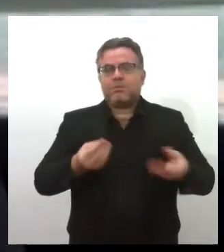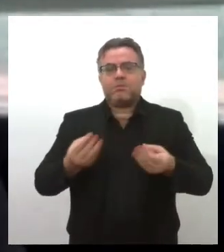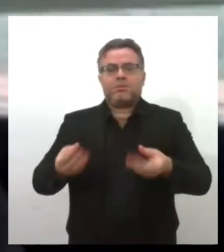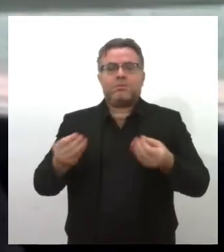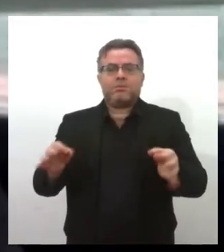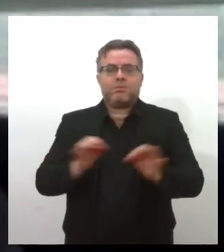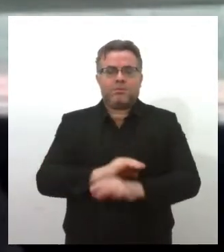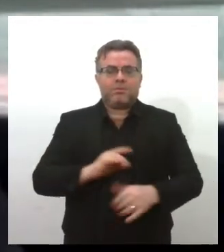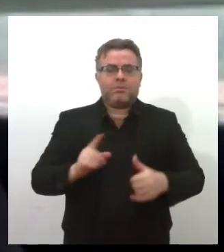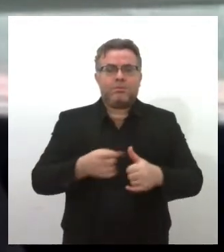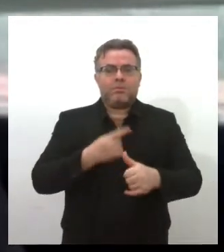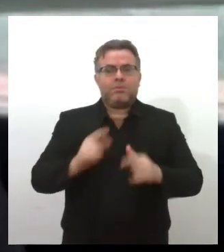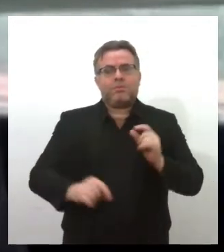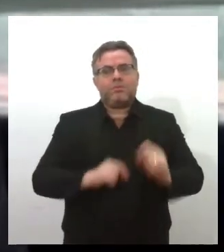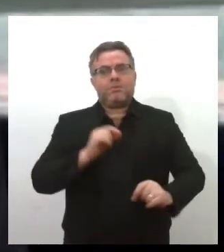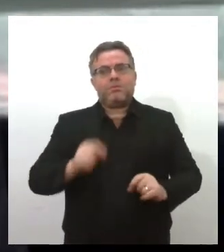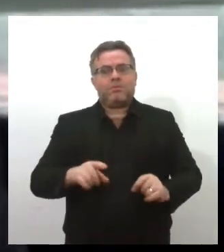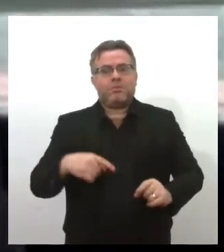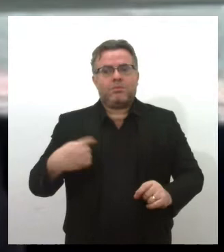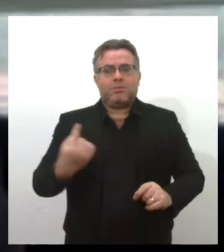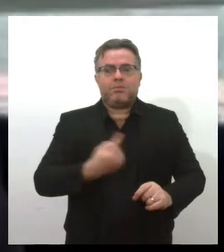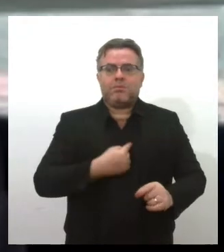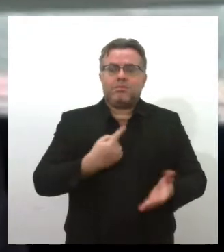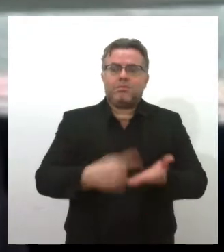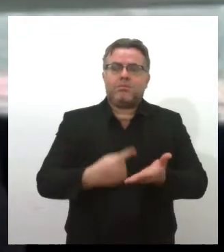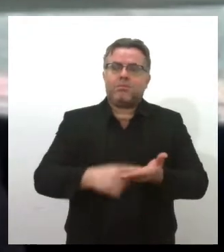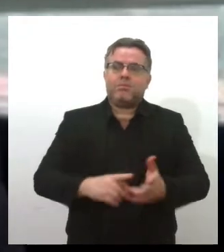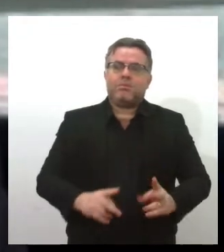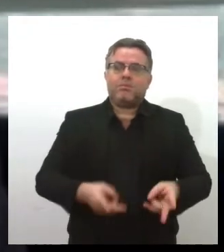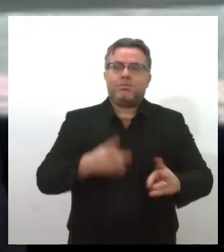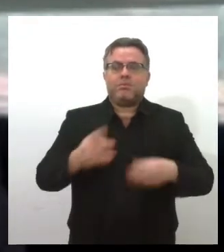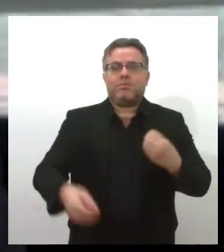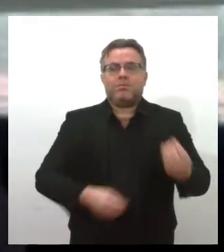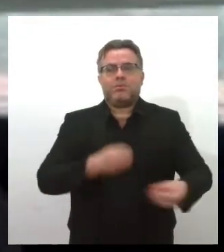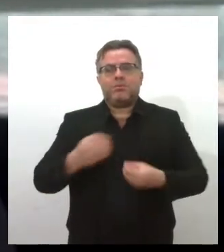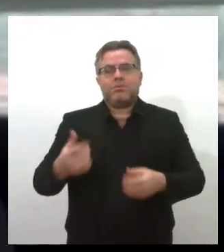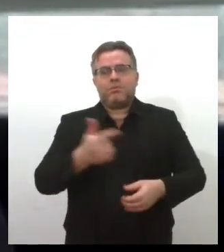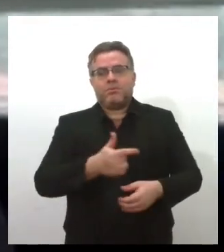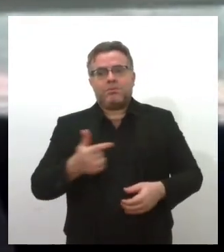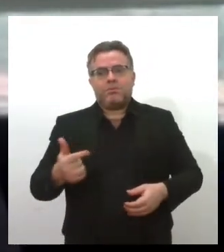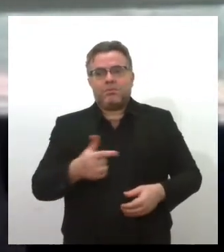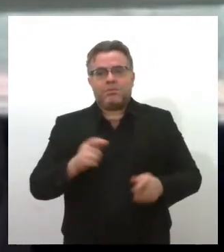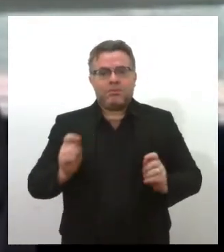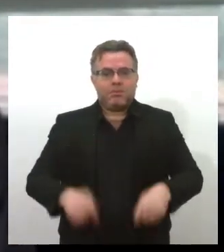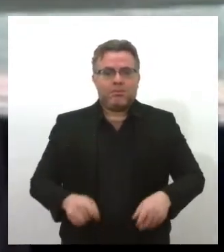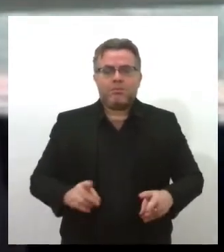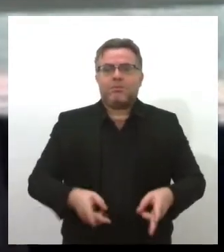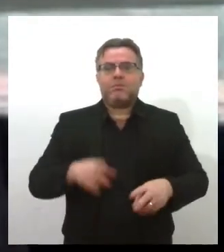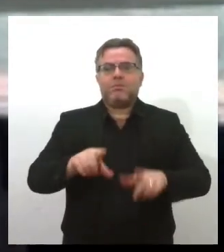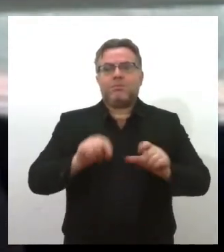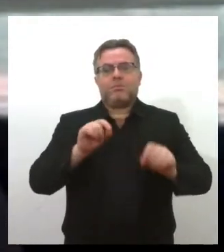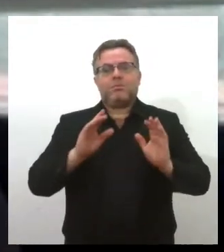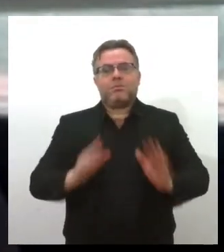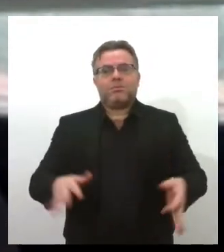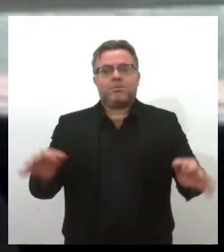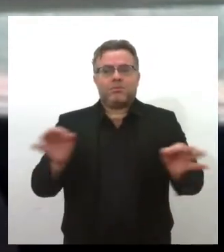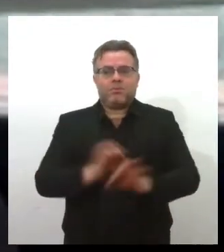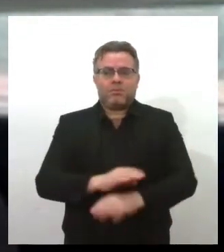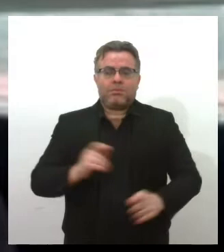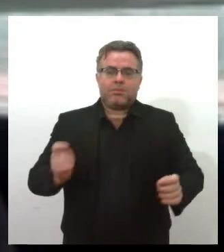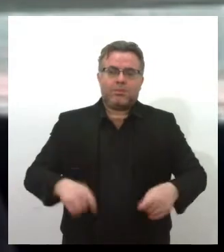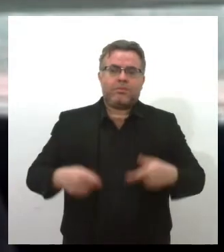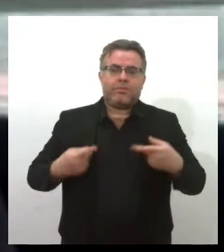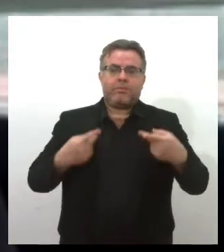edição. Nós estamos ainda vigente da primeira edição com 22 startups selecionadas. Podemos fazer uma visita